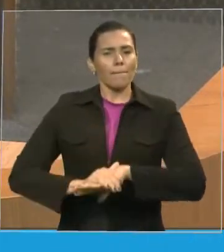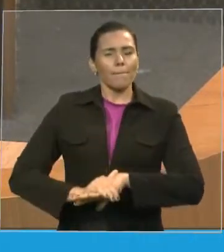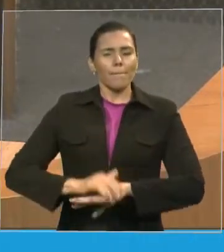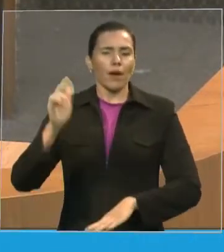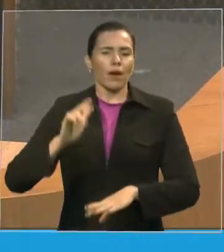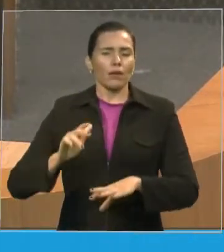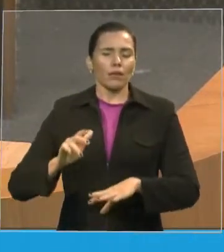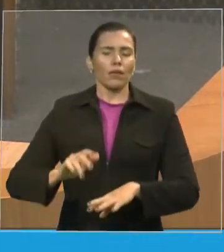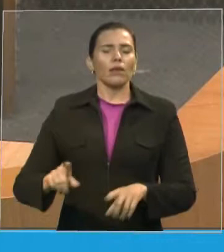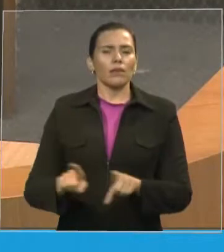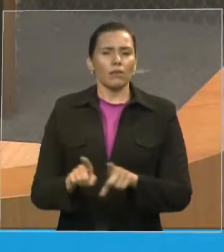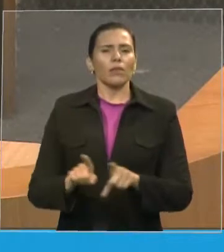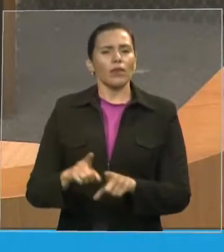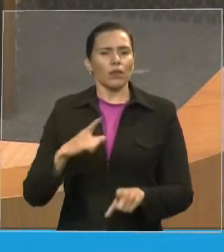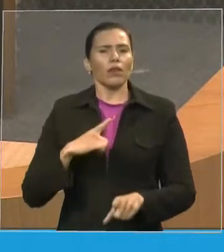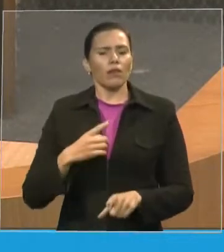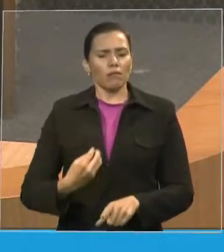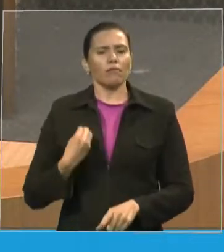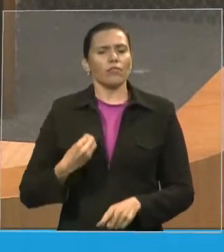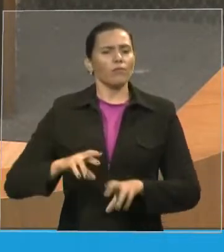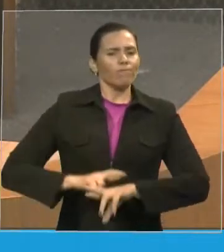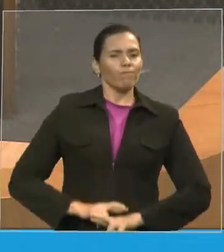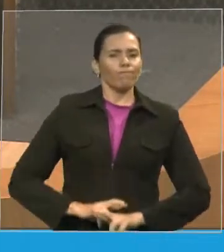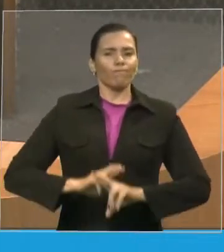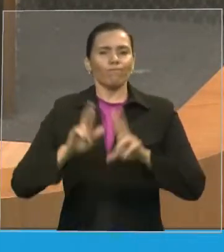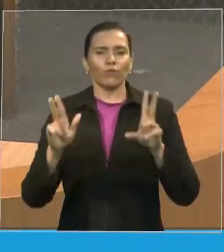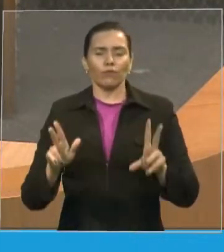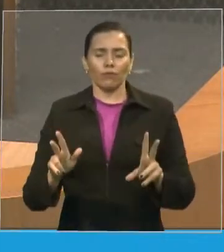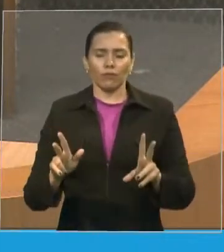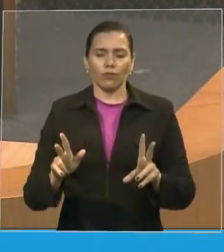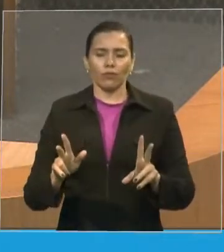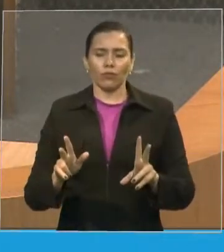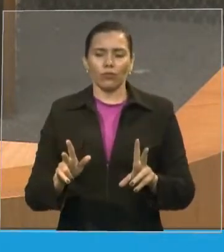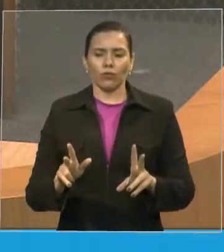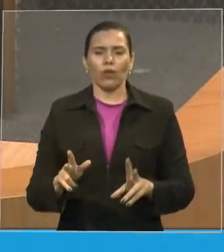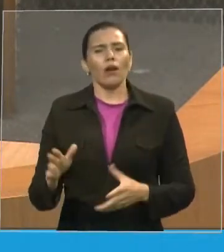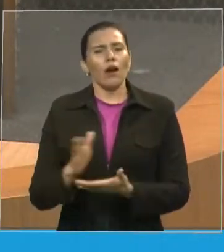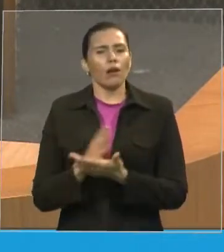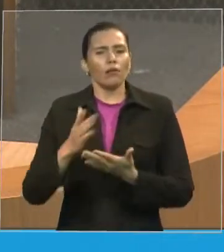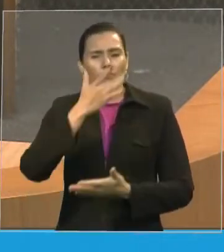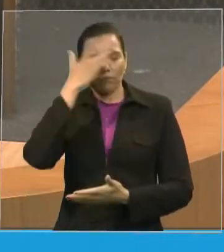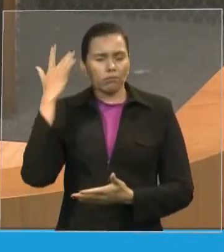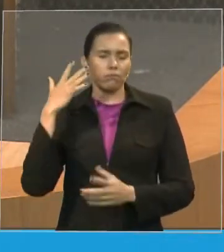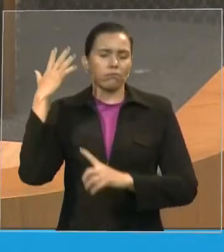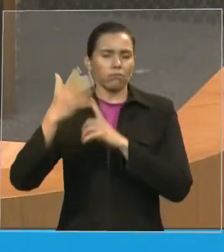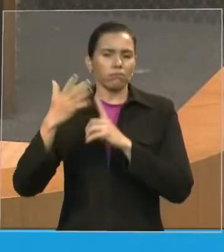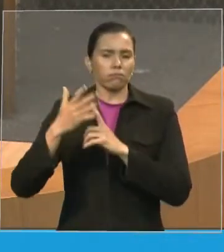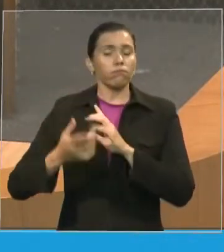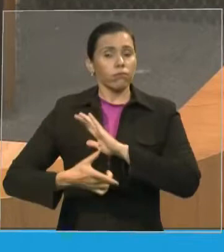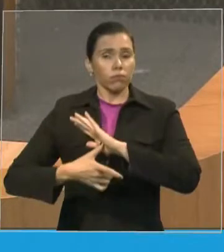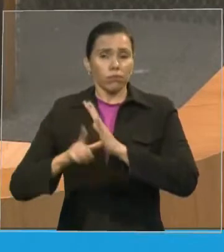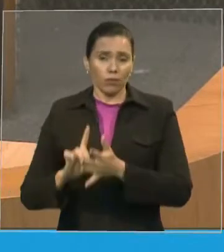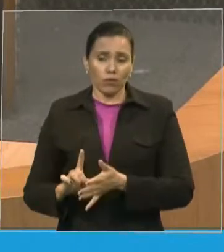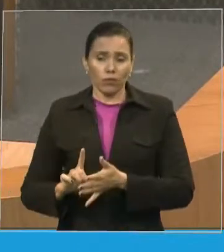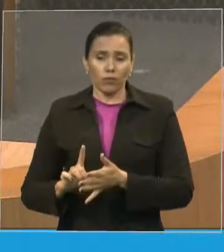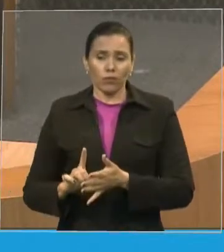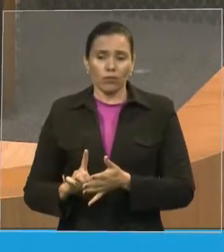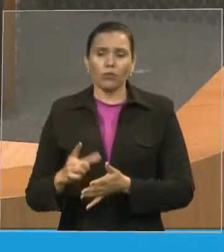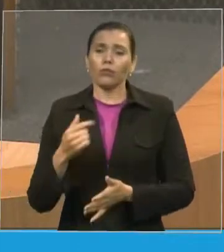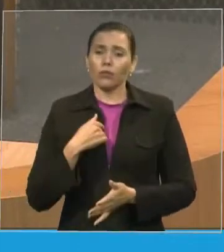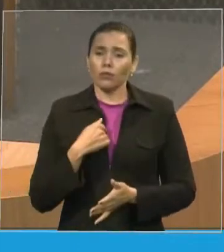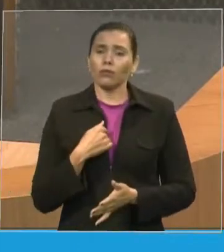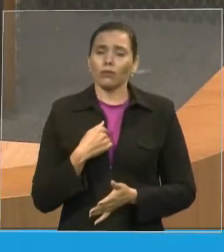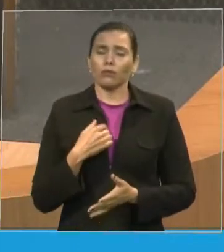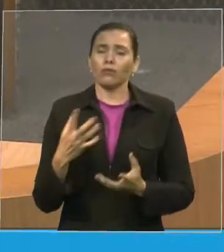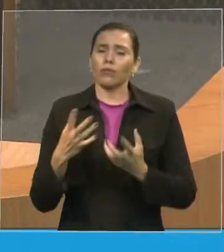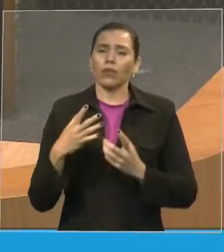pronunciamentos disseram, aquilo que se faz, e nesse instante eu termino